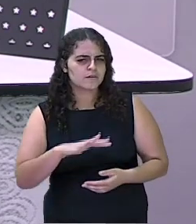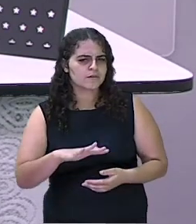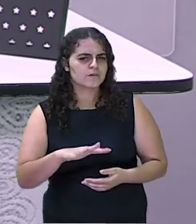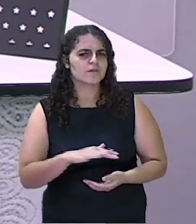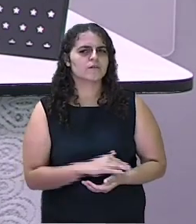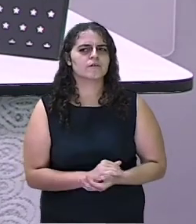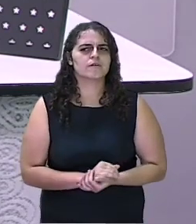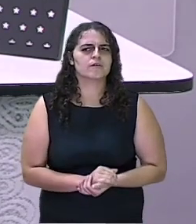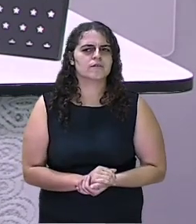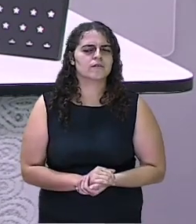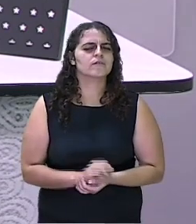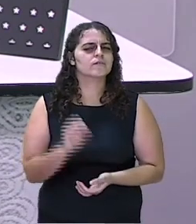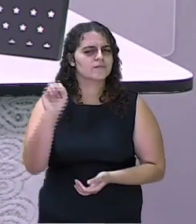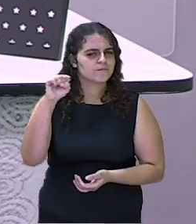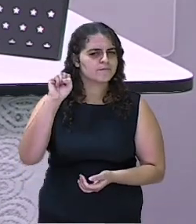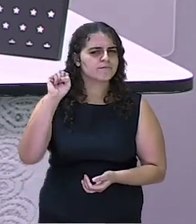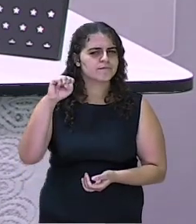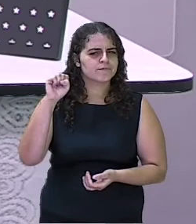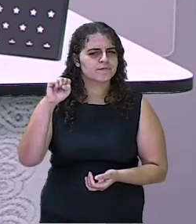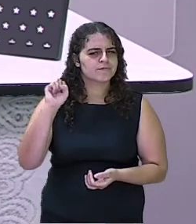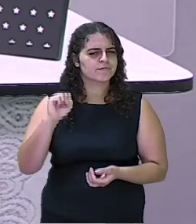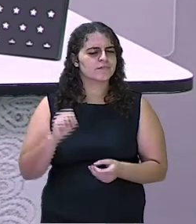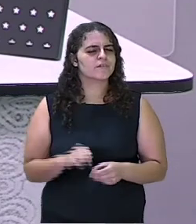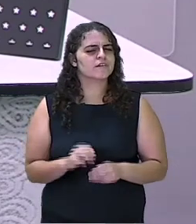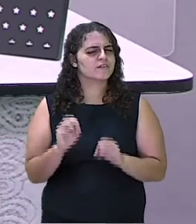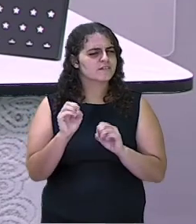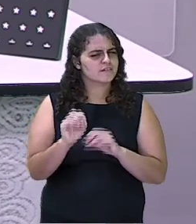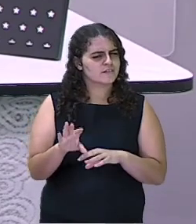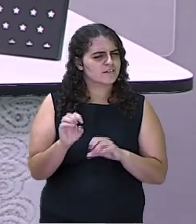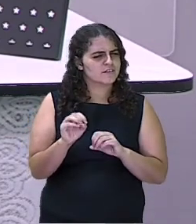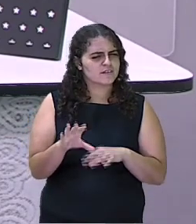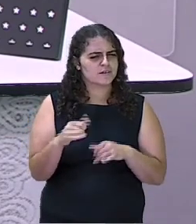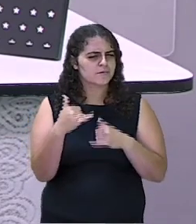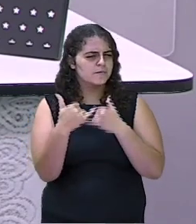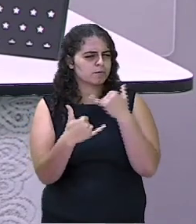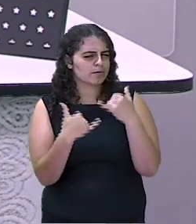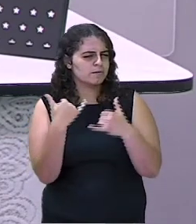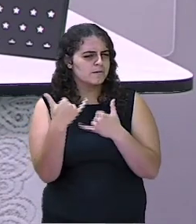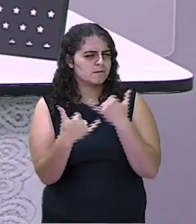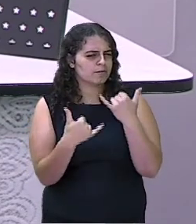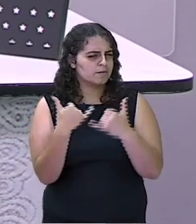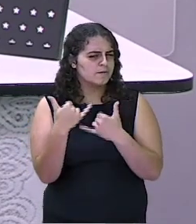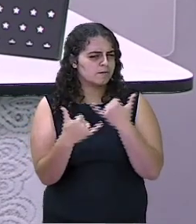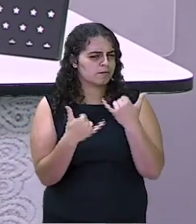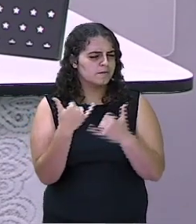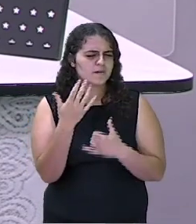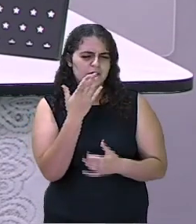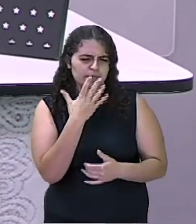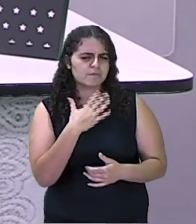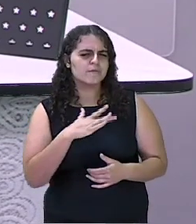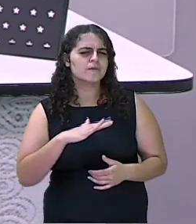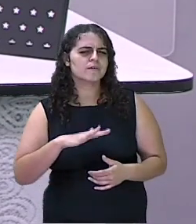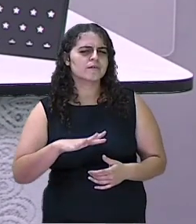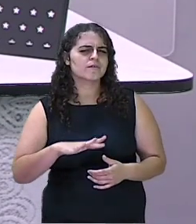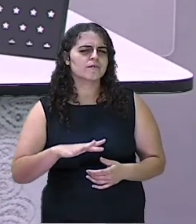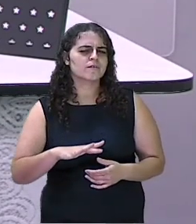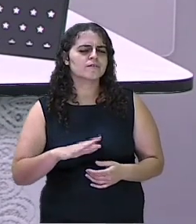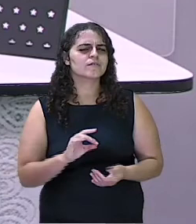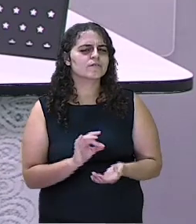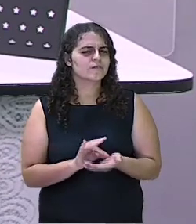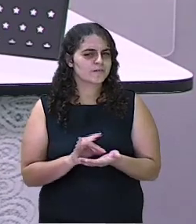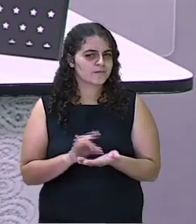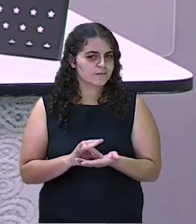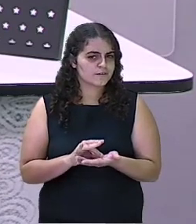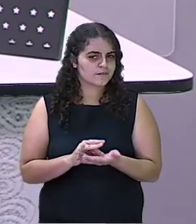Sim, ensinar uma brincadeira é um texto inscrito para crianças. Não é isso